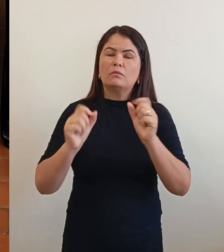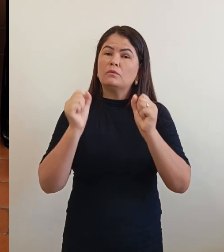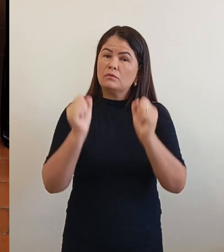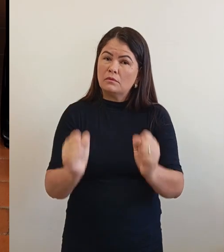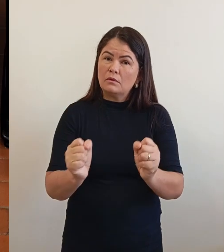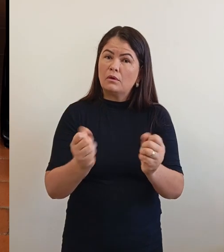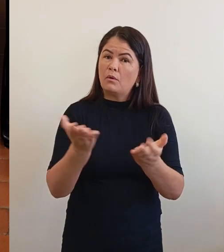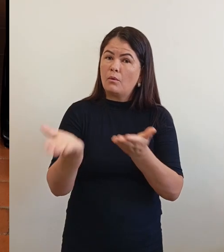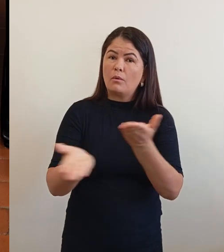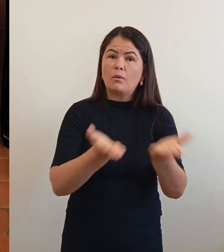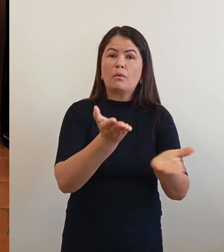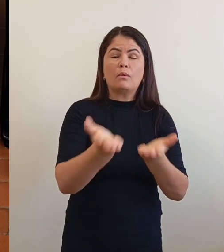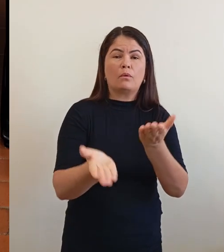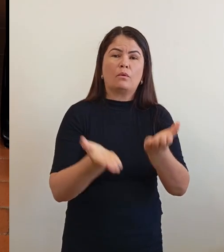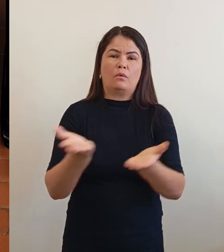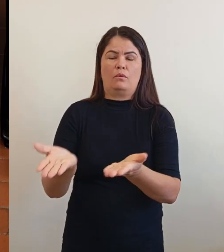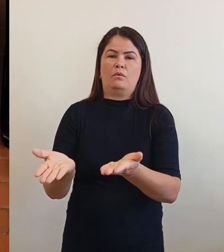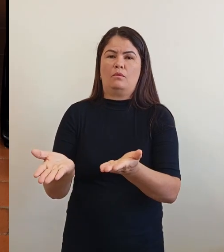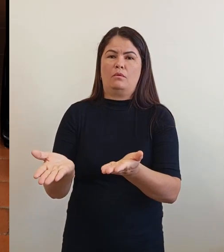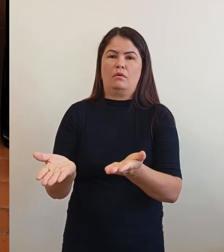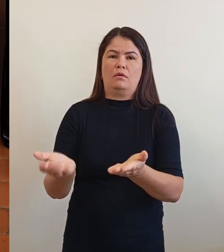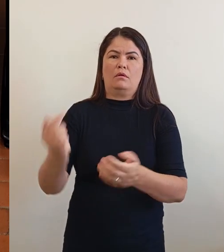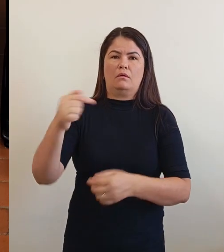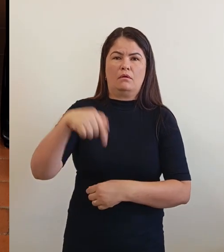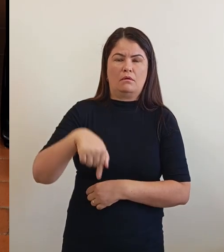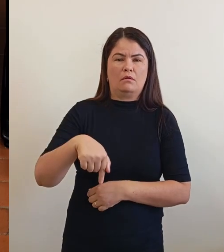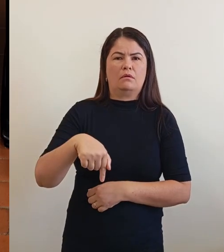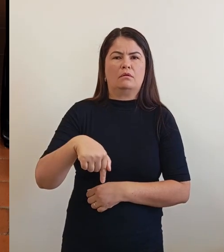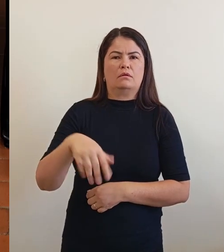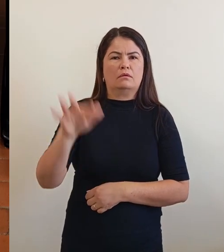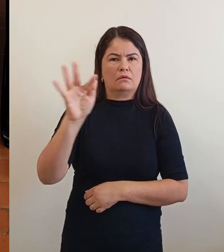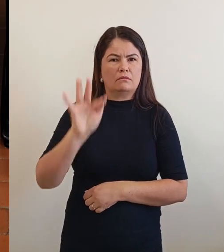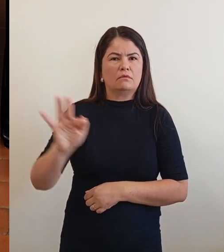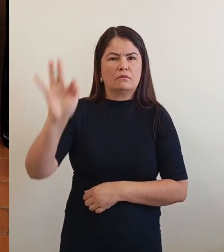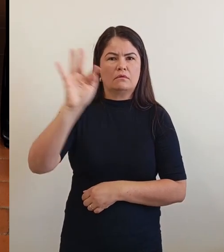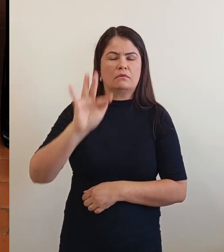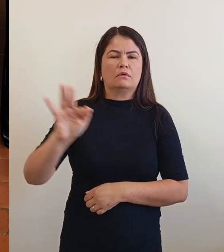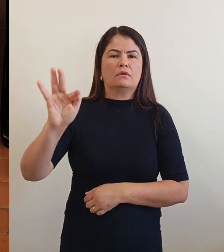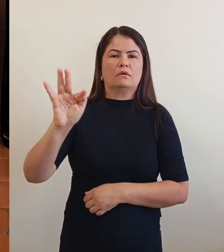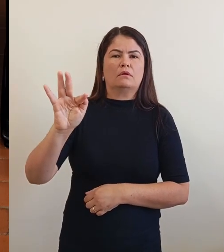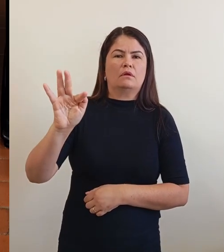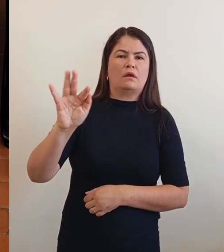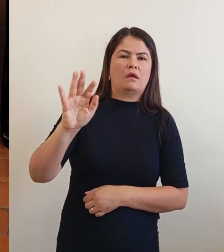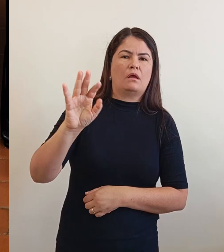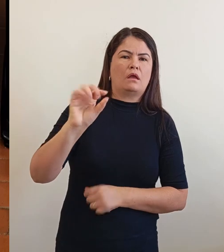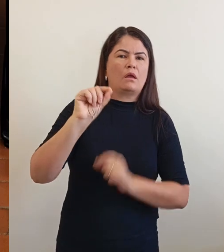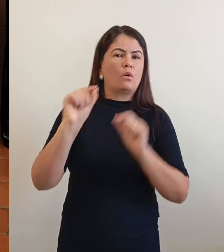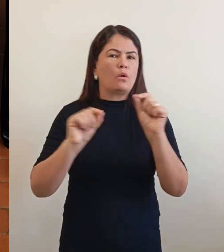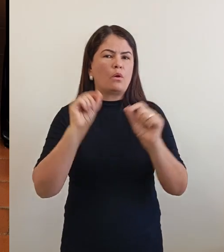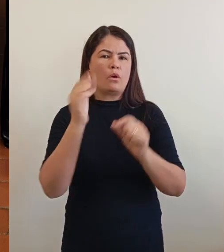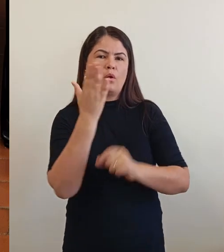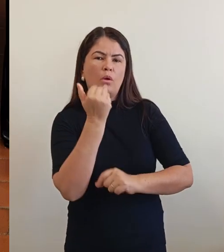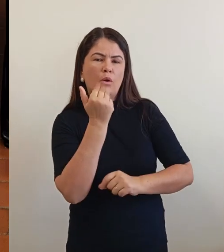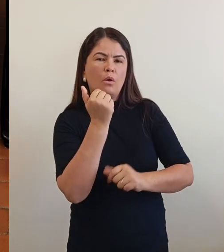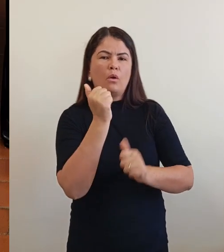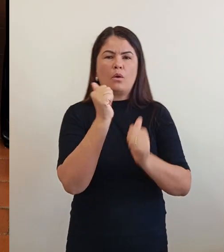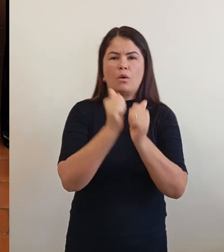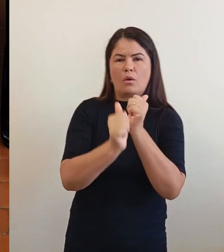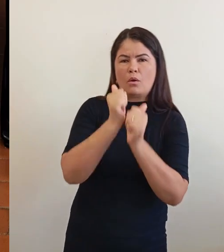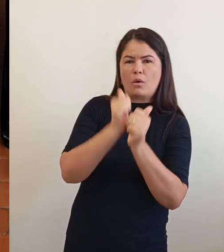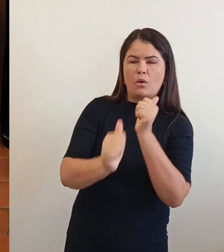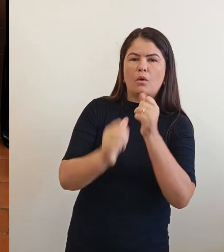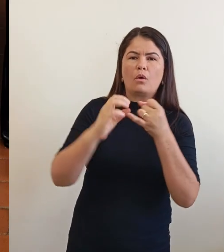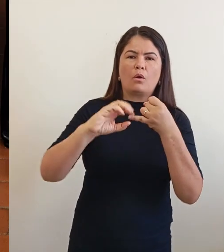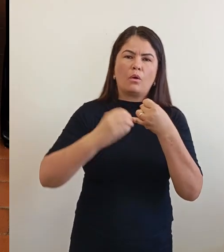o restaurante aqui na faculdade. Que é o que? Alimentação. Alimentação vem o arroz, o feijão, a